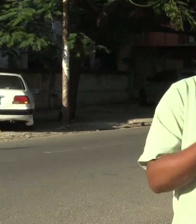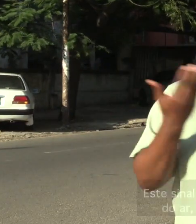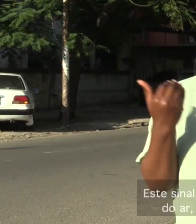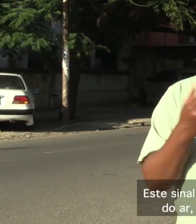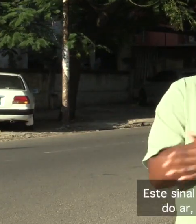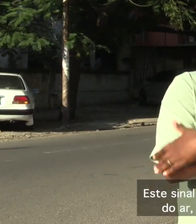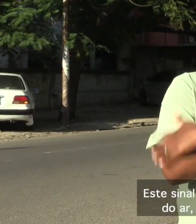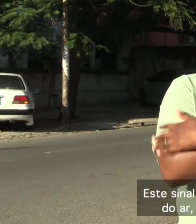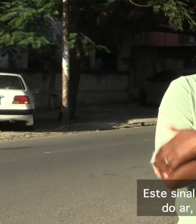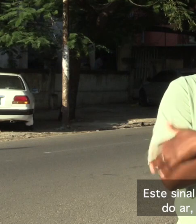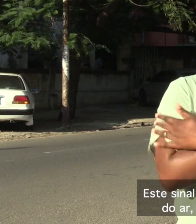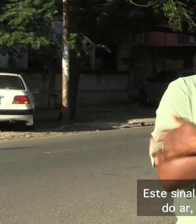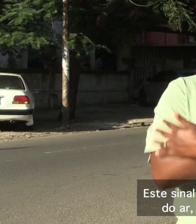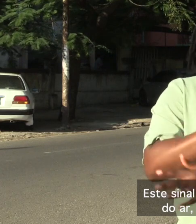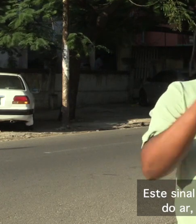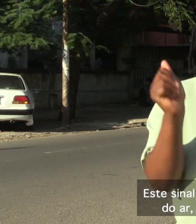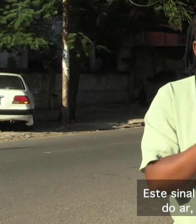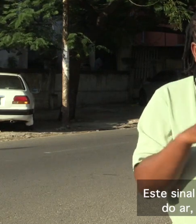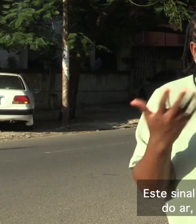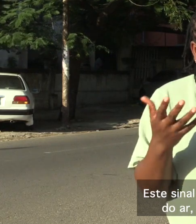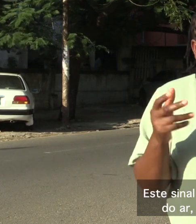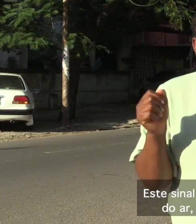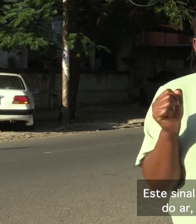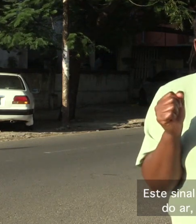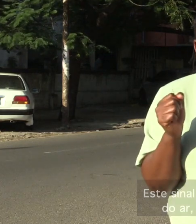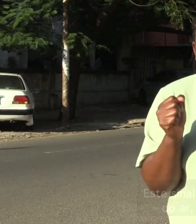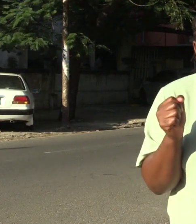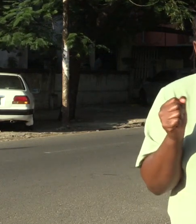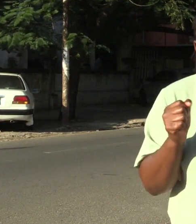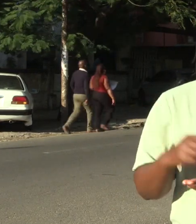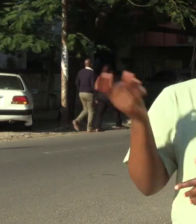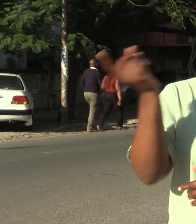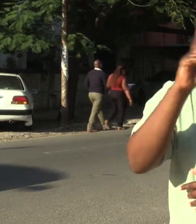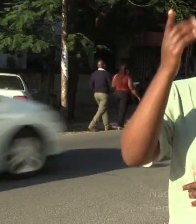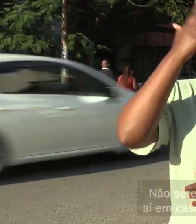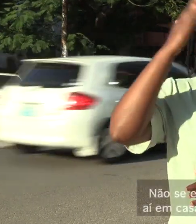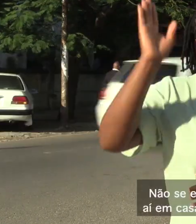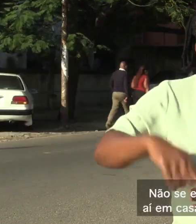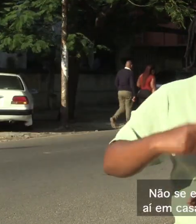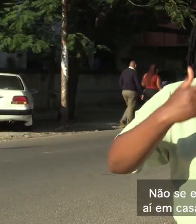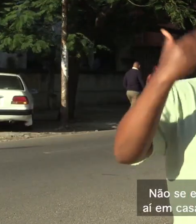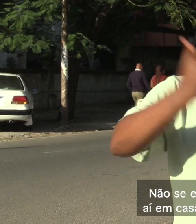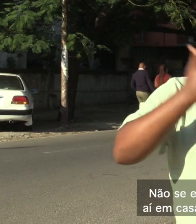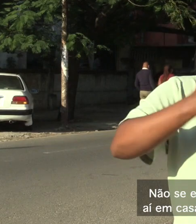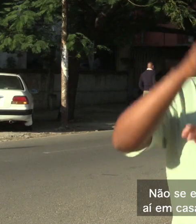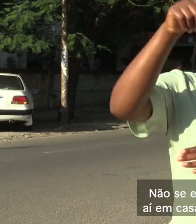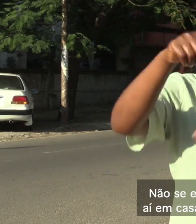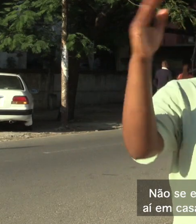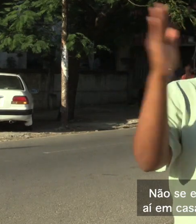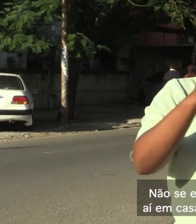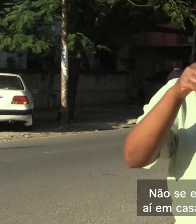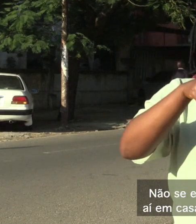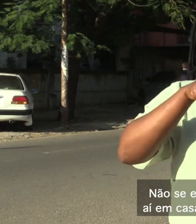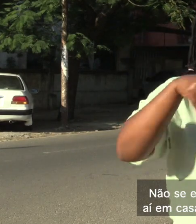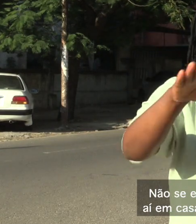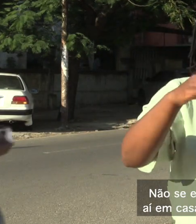Este sinal mostra o movimento do ar portanto o vento. Não se esqueça de exercitar aí em